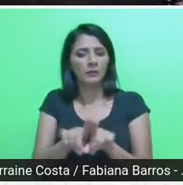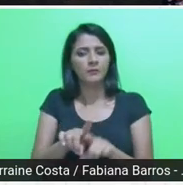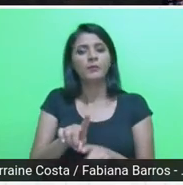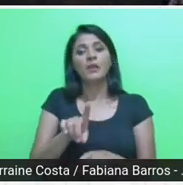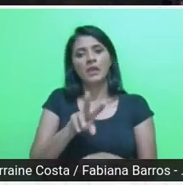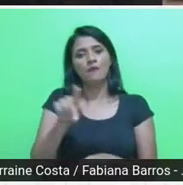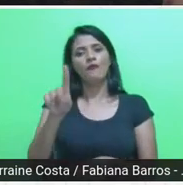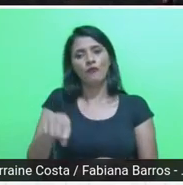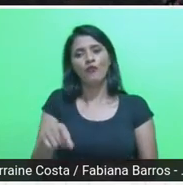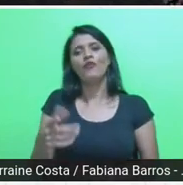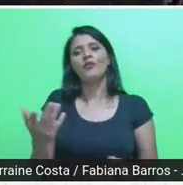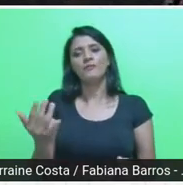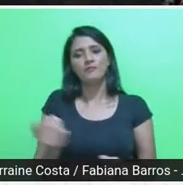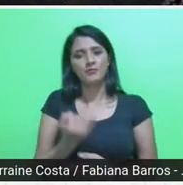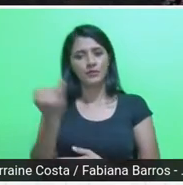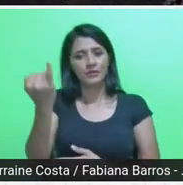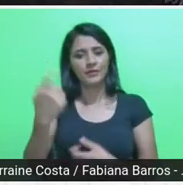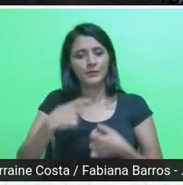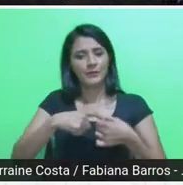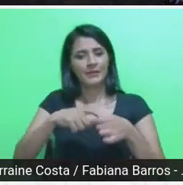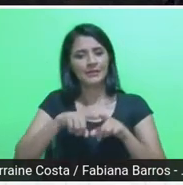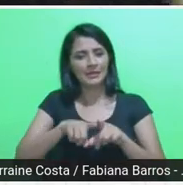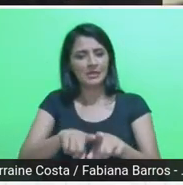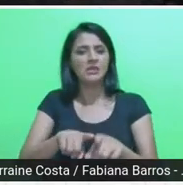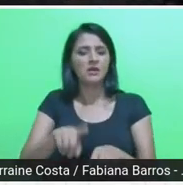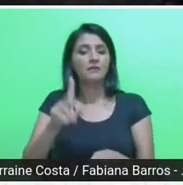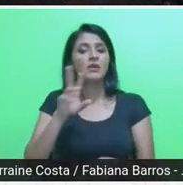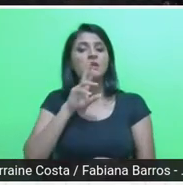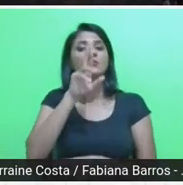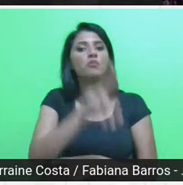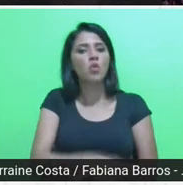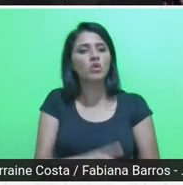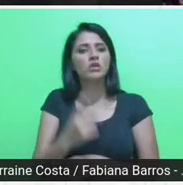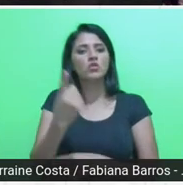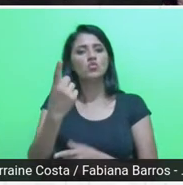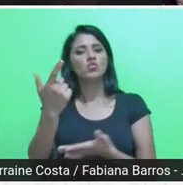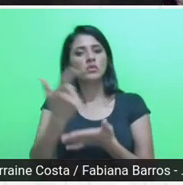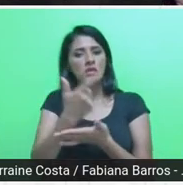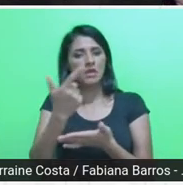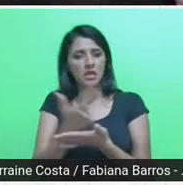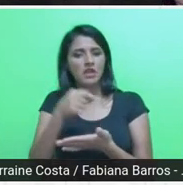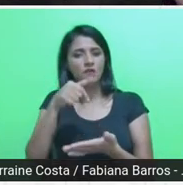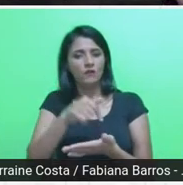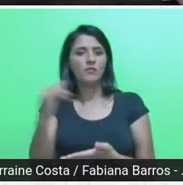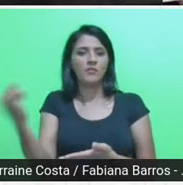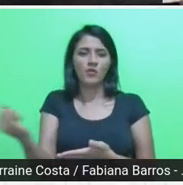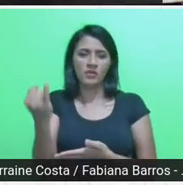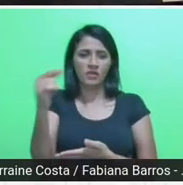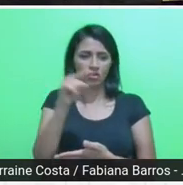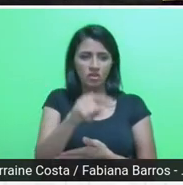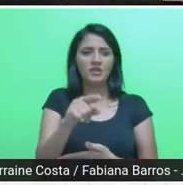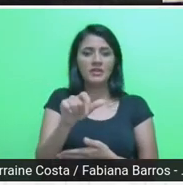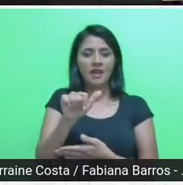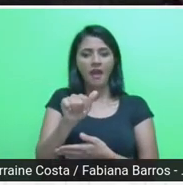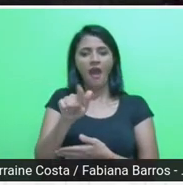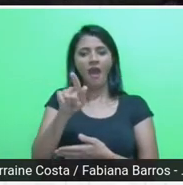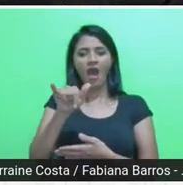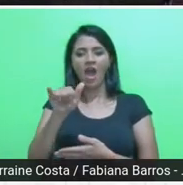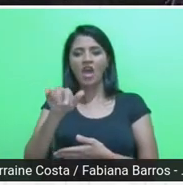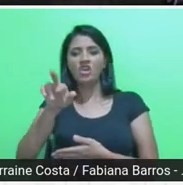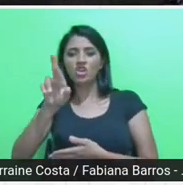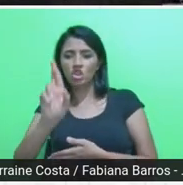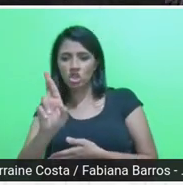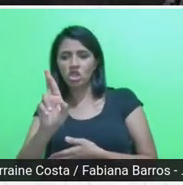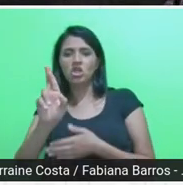parceria, ela vai resultar num livro muito importante aqui, que é esse Agir Local, onde estão registradas